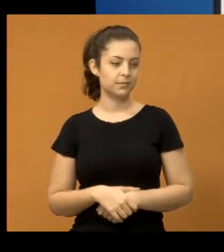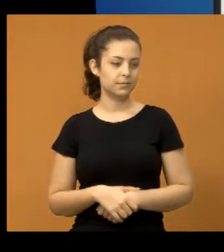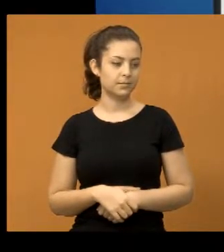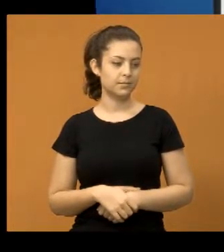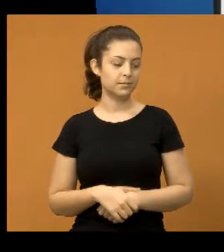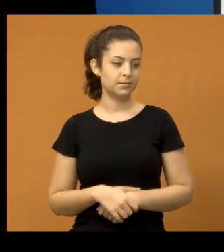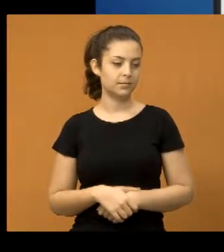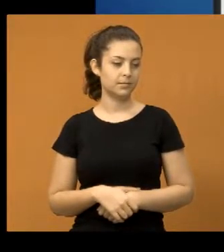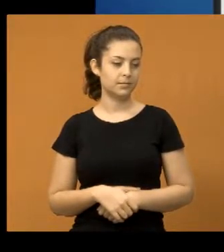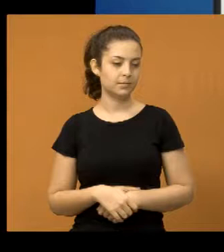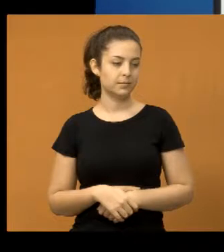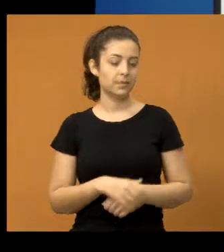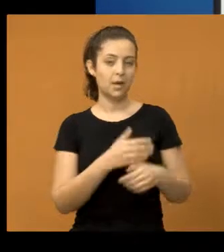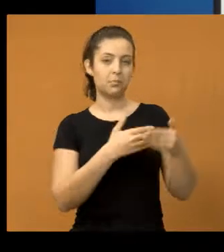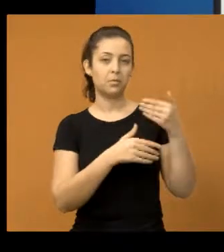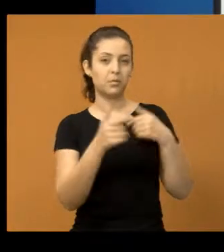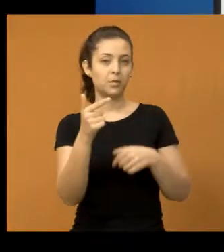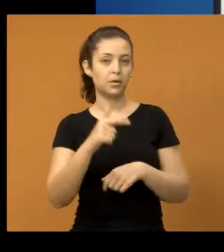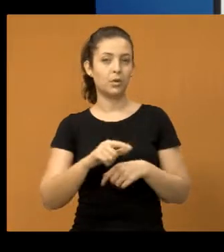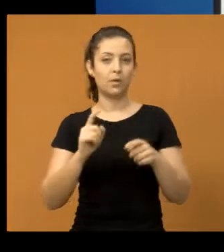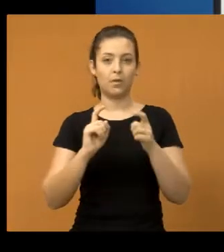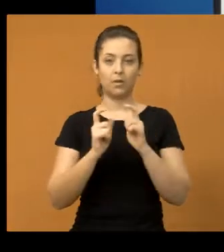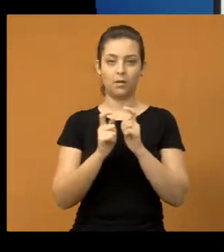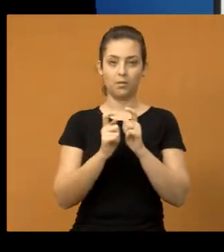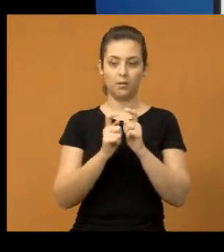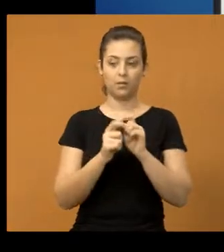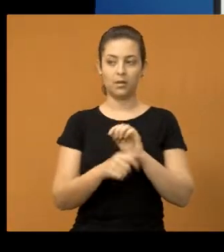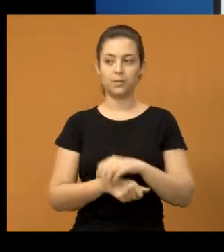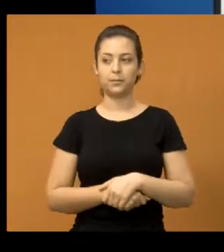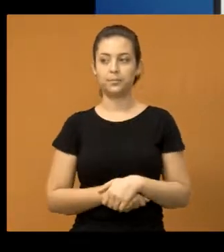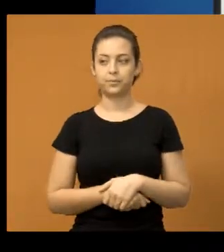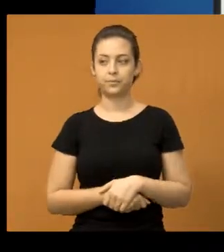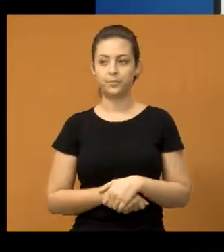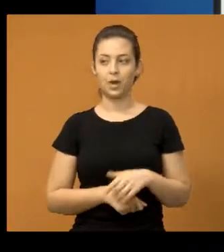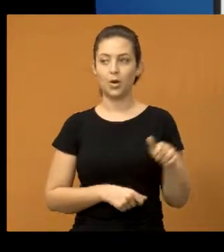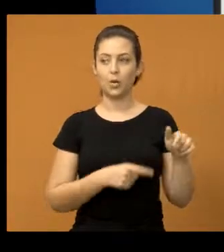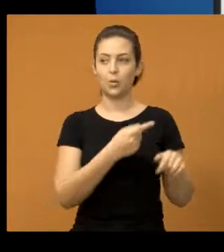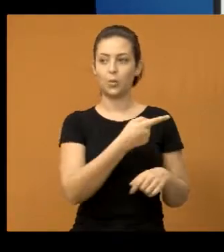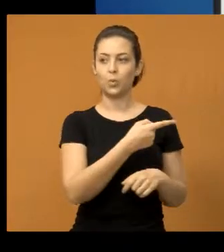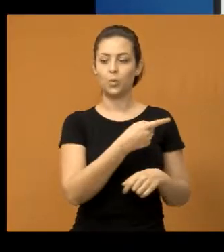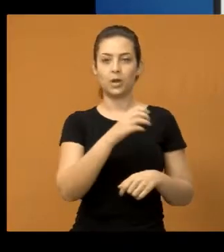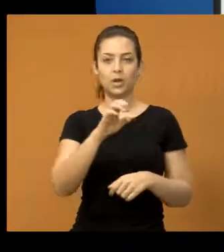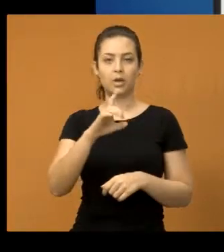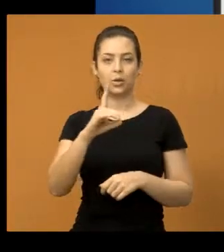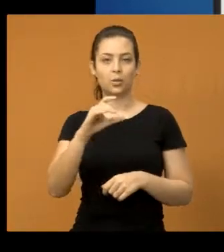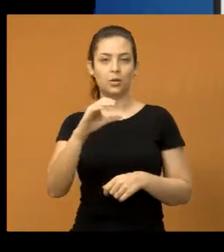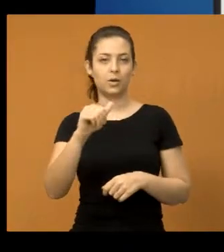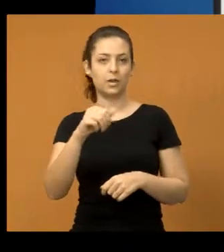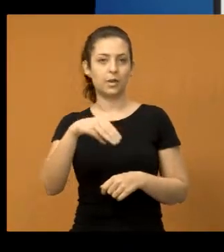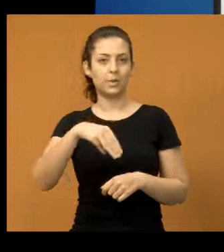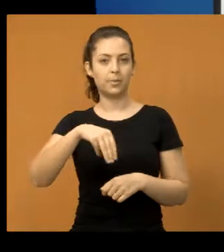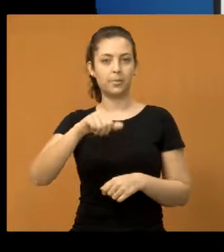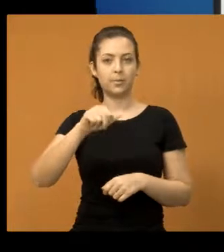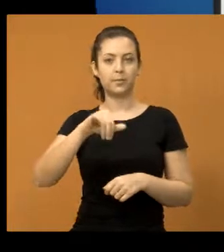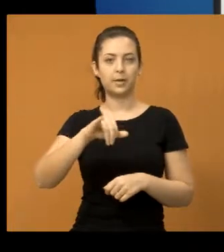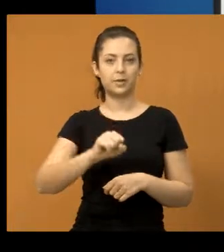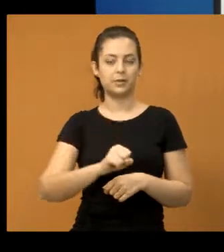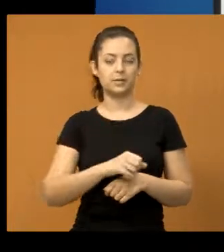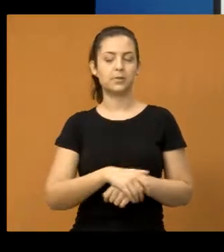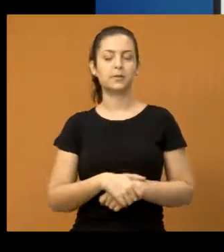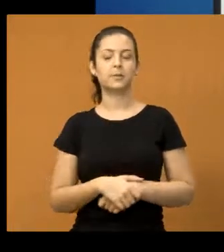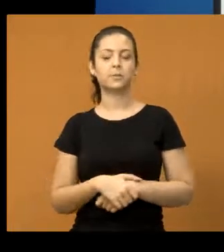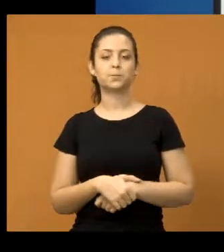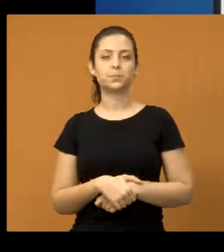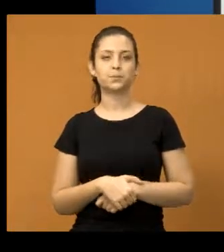Agora, passando mais uma também. E aí eu quero falar da reunião, Odilo, também você esteve junto lá no Educa Mais, onde a gente...